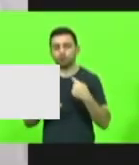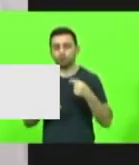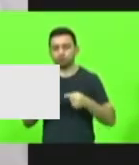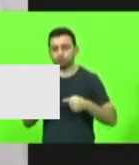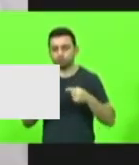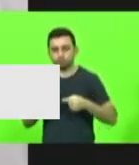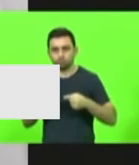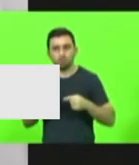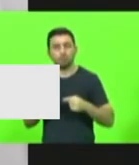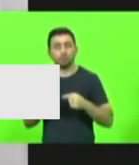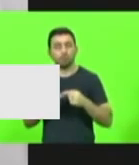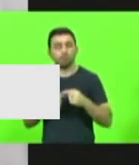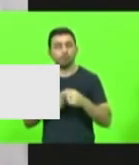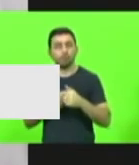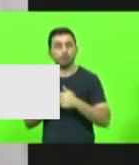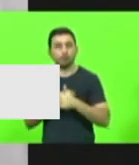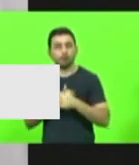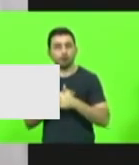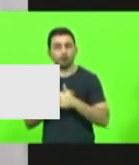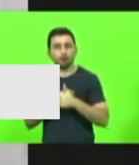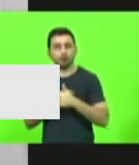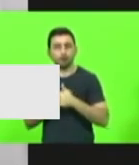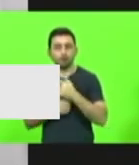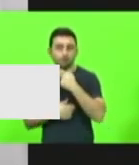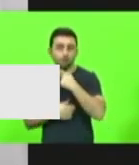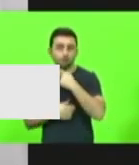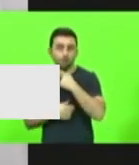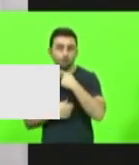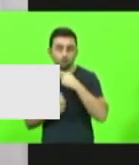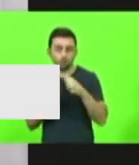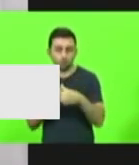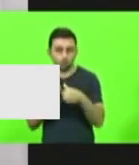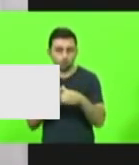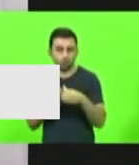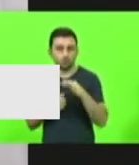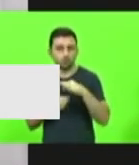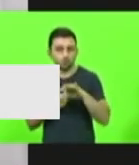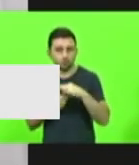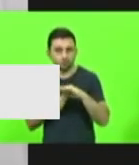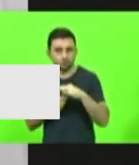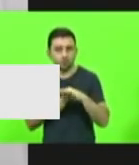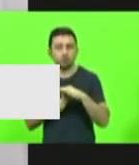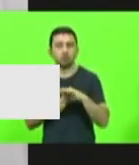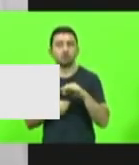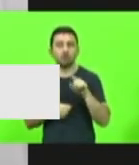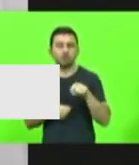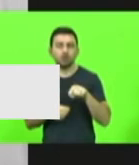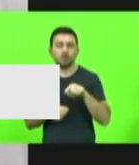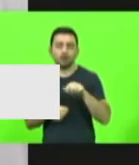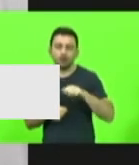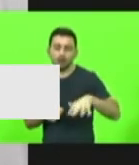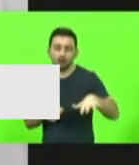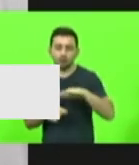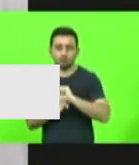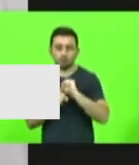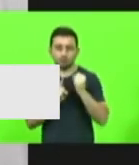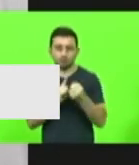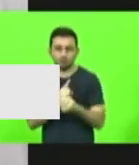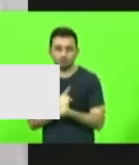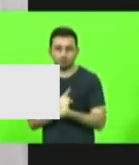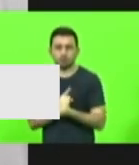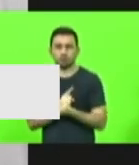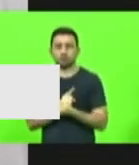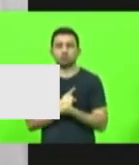contribuem para a não permanência dos profissionais nas instituições e defendeu melhores oportunidades para a categoria. Nós não